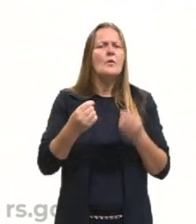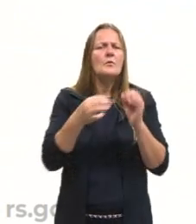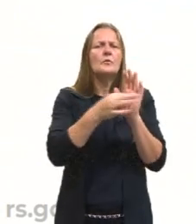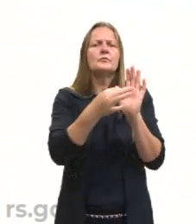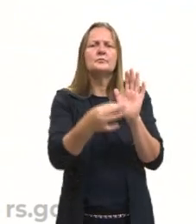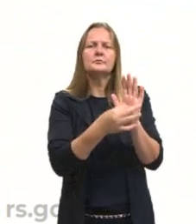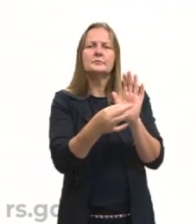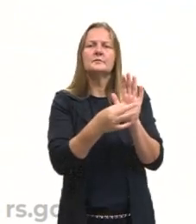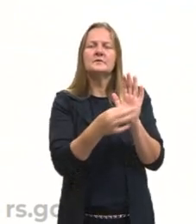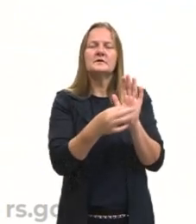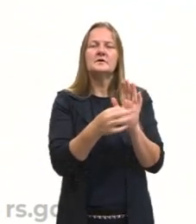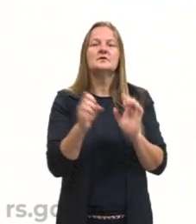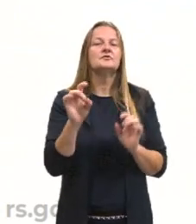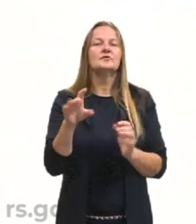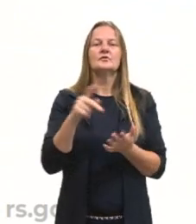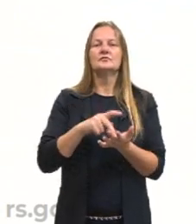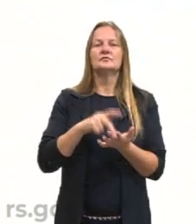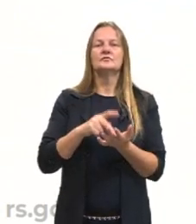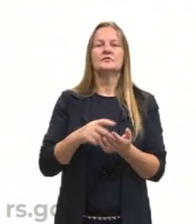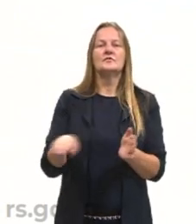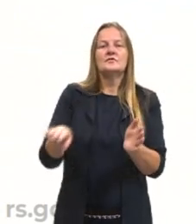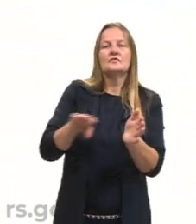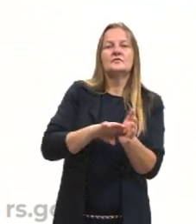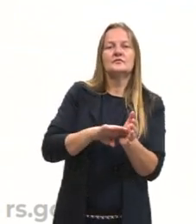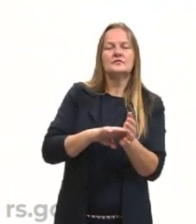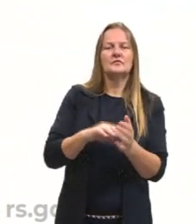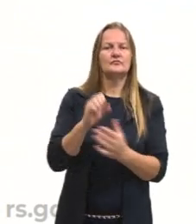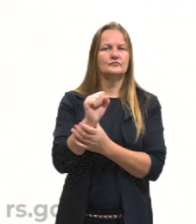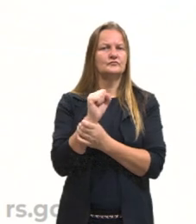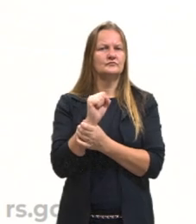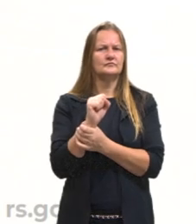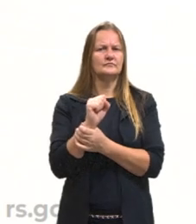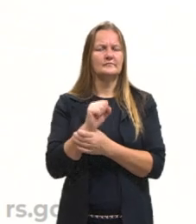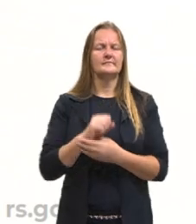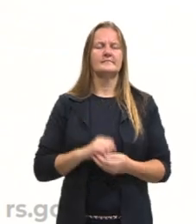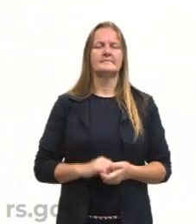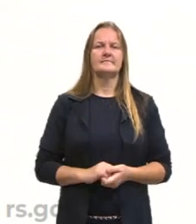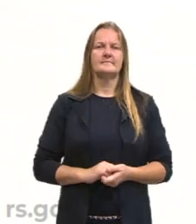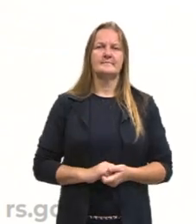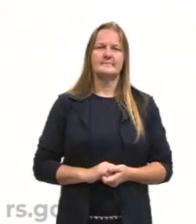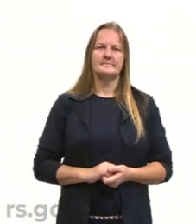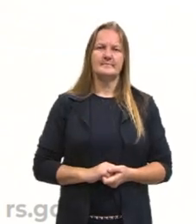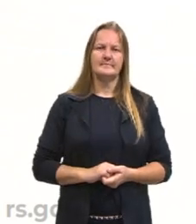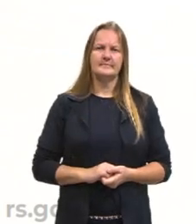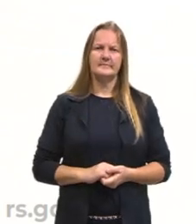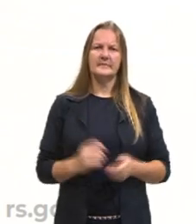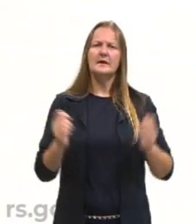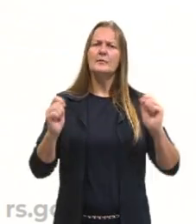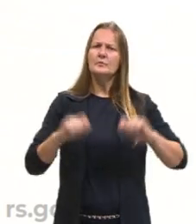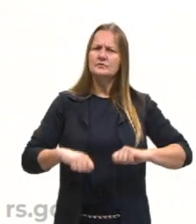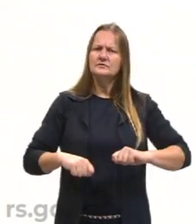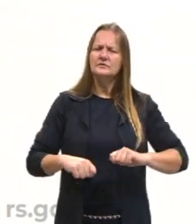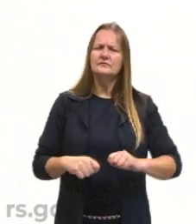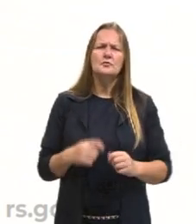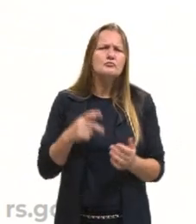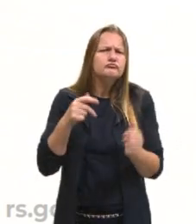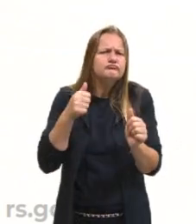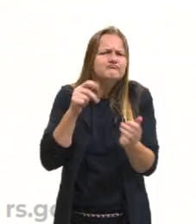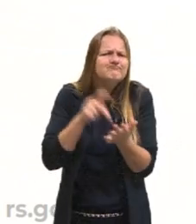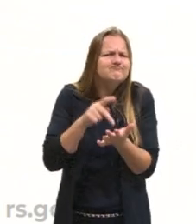opiniões não são verdadeiras, chegar a algo seguro, algo que eu possa ter muito próximo à verdade?